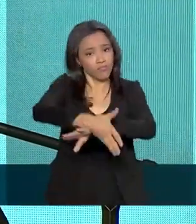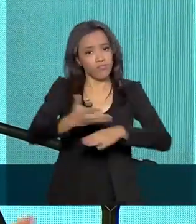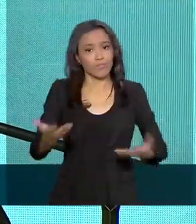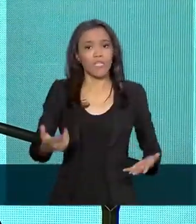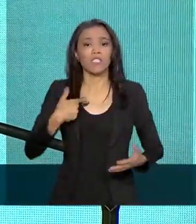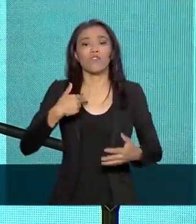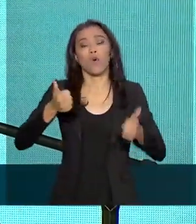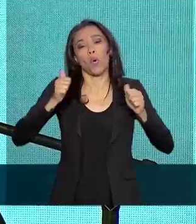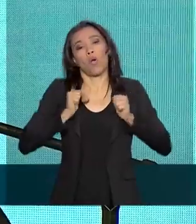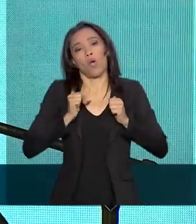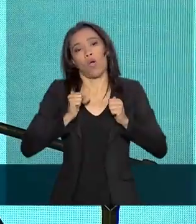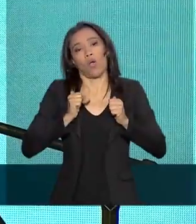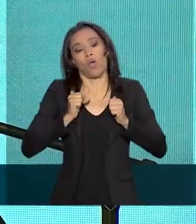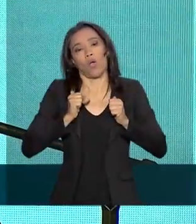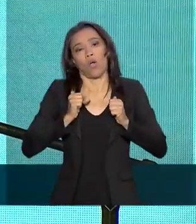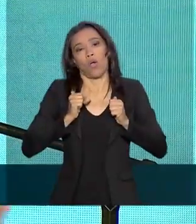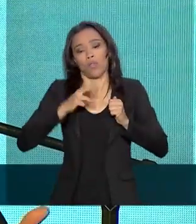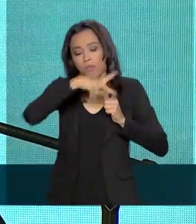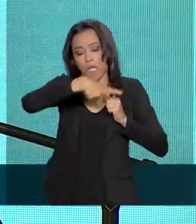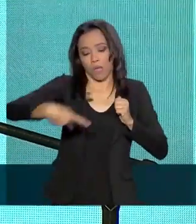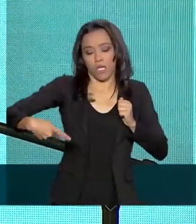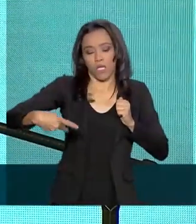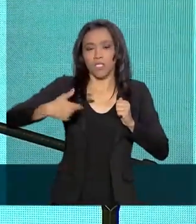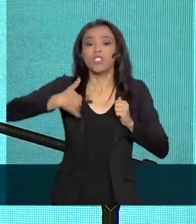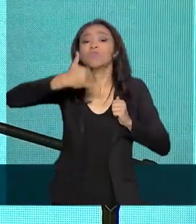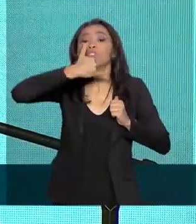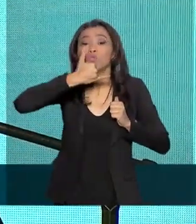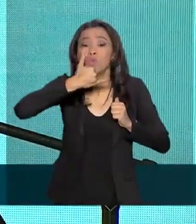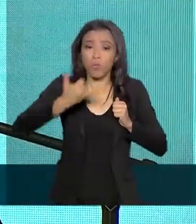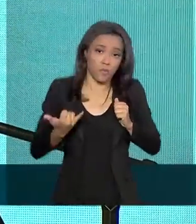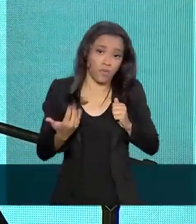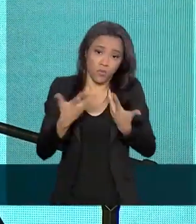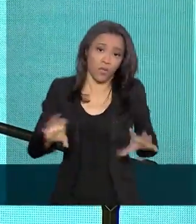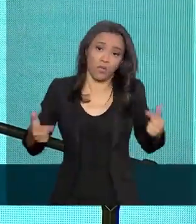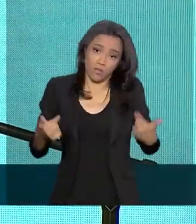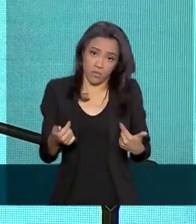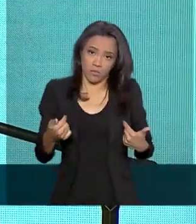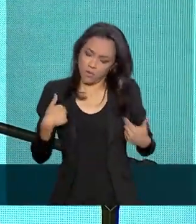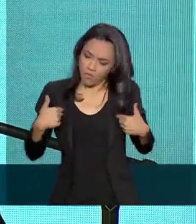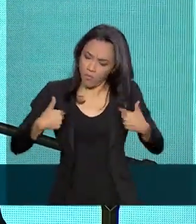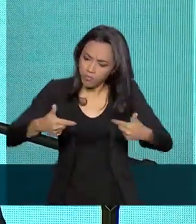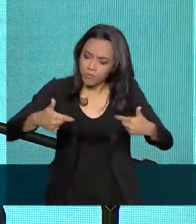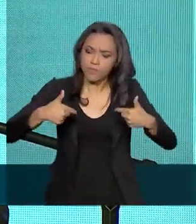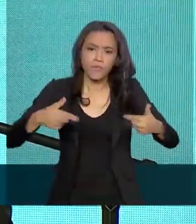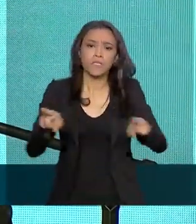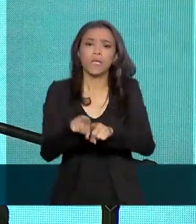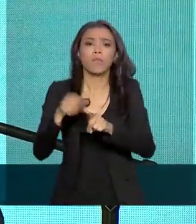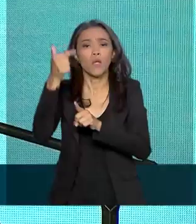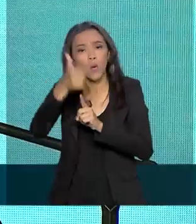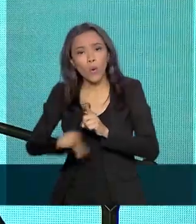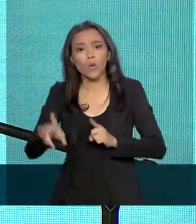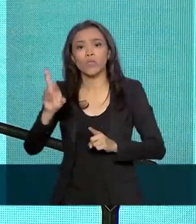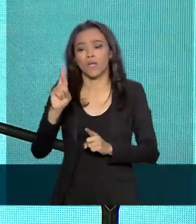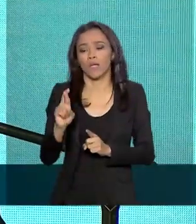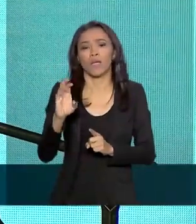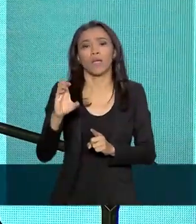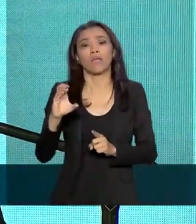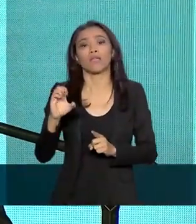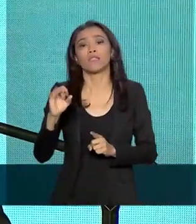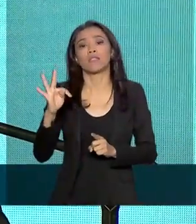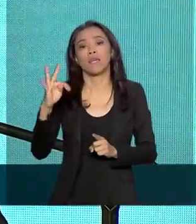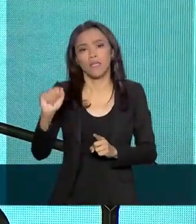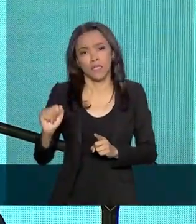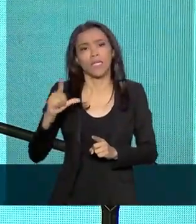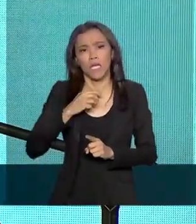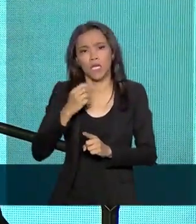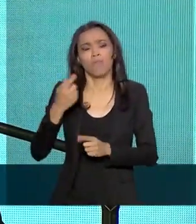é para ser um banana, um poste dentro da presidência, estou fora. A Receita Federal, a mesma coisa. Tem problemas. Faz